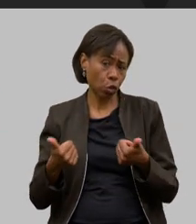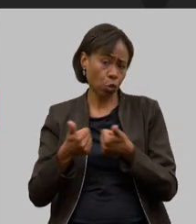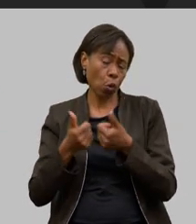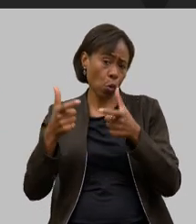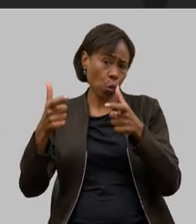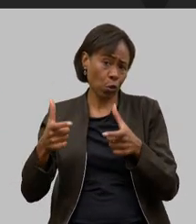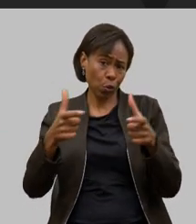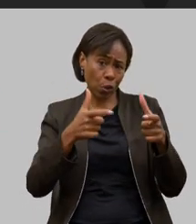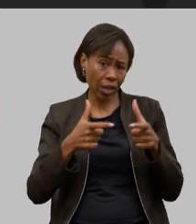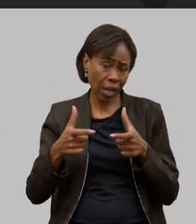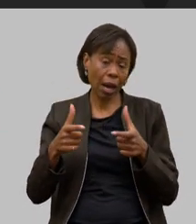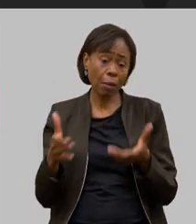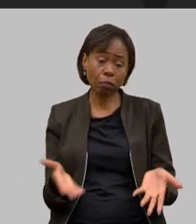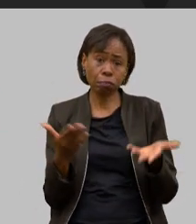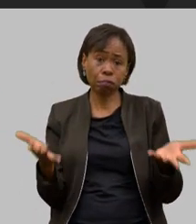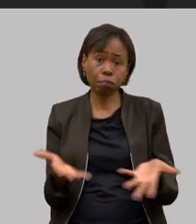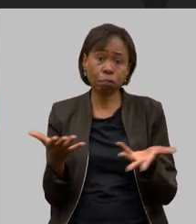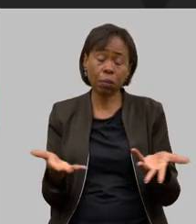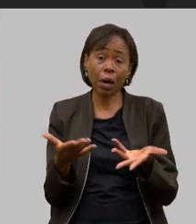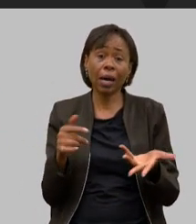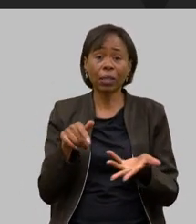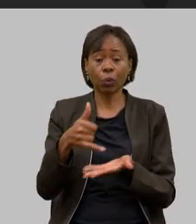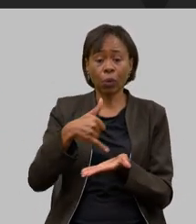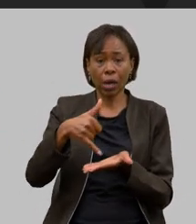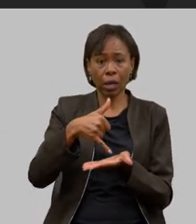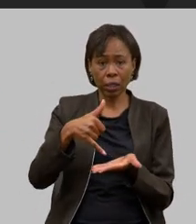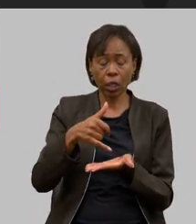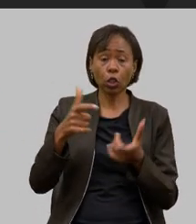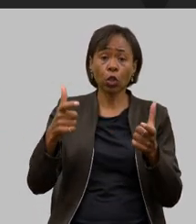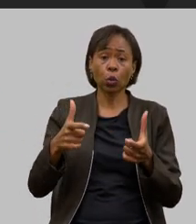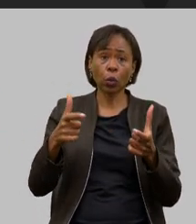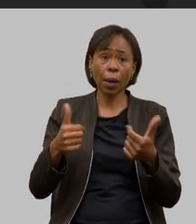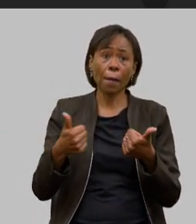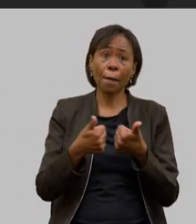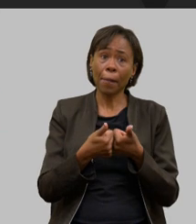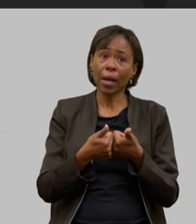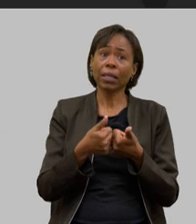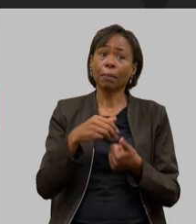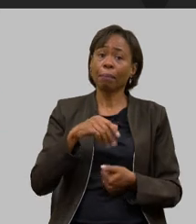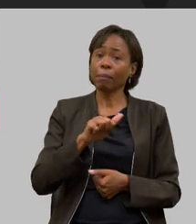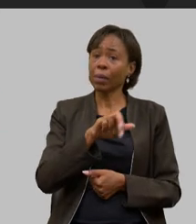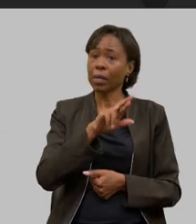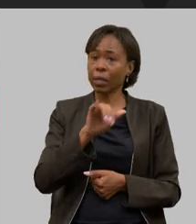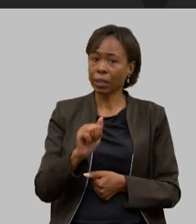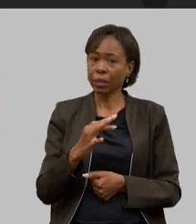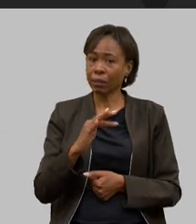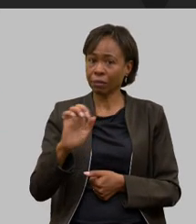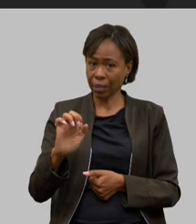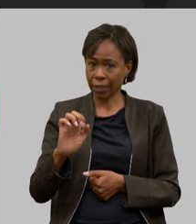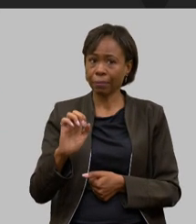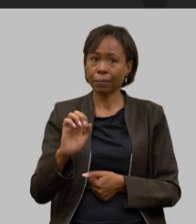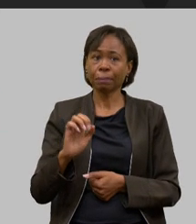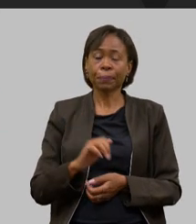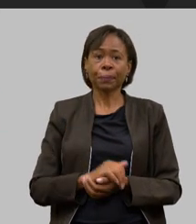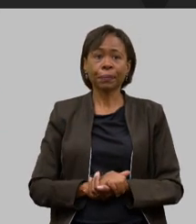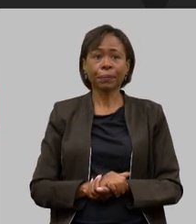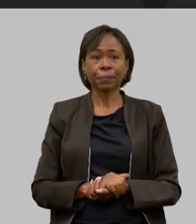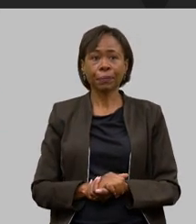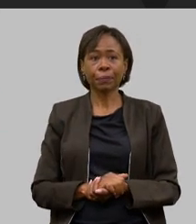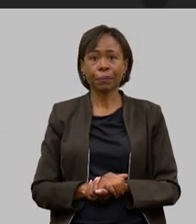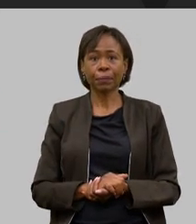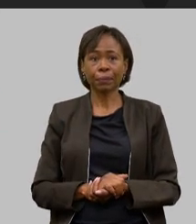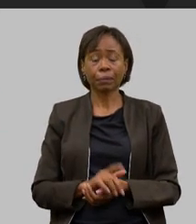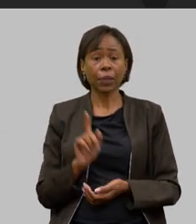na região e ela está situada no campo experimental da Epamigla em Maria da Fé custou 3 milhões e meio de reais aqui